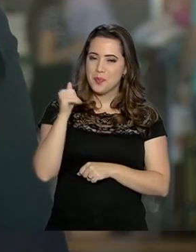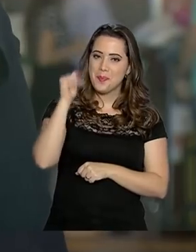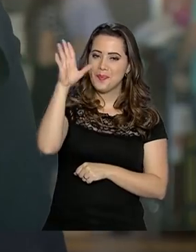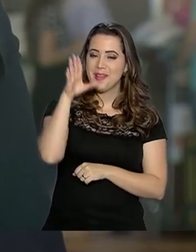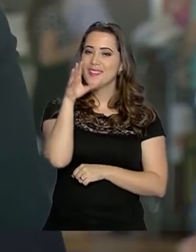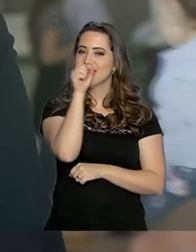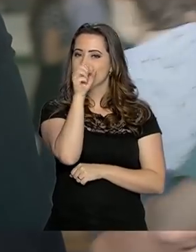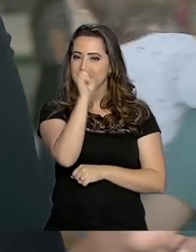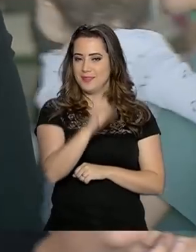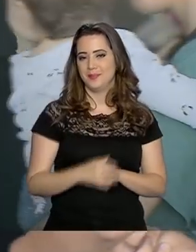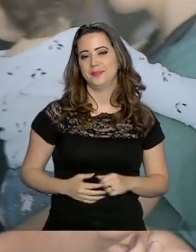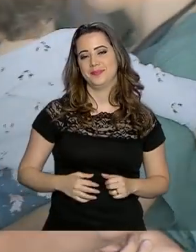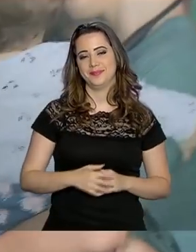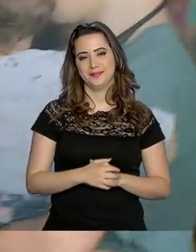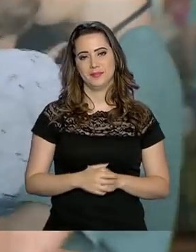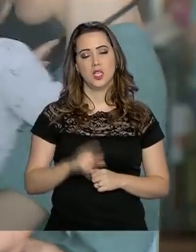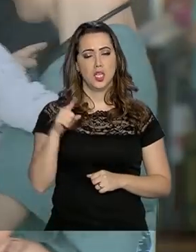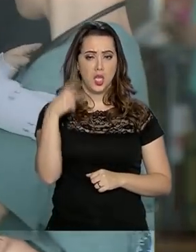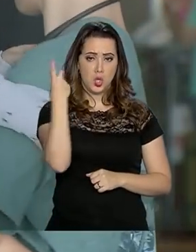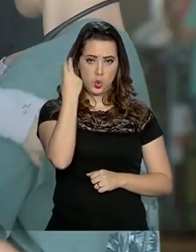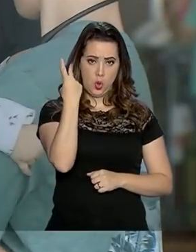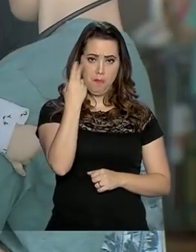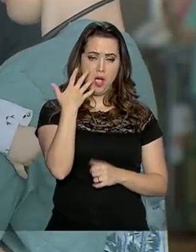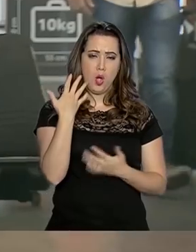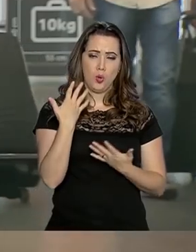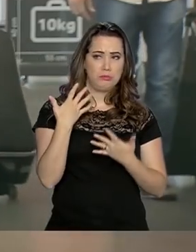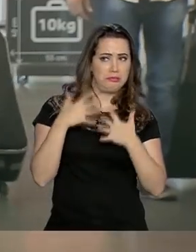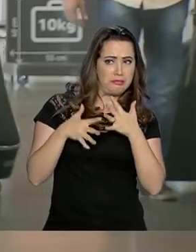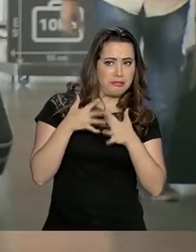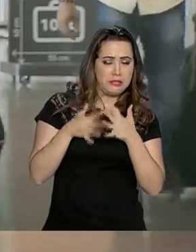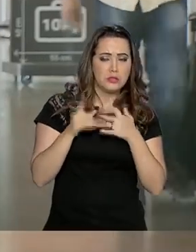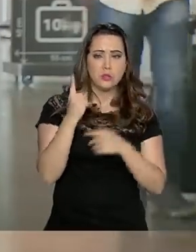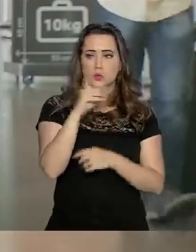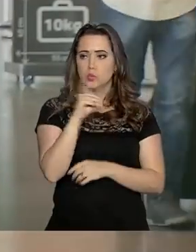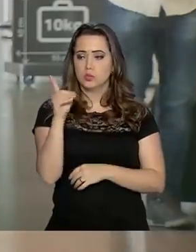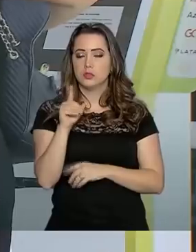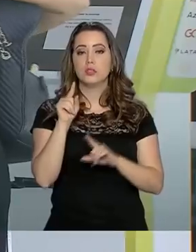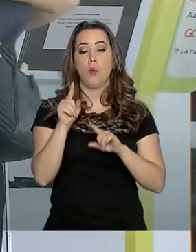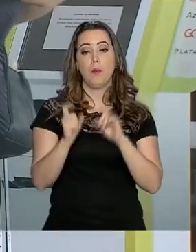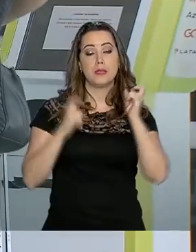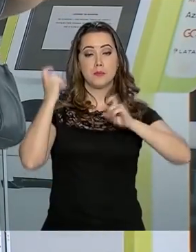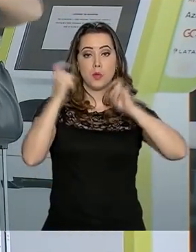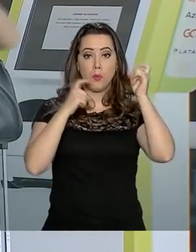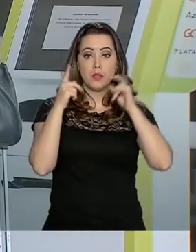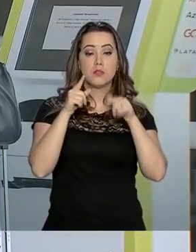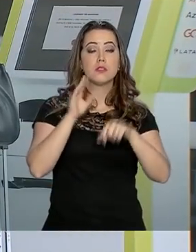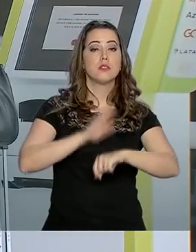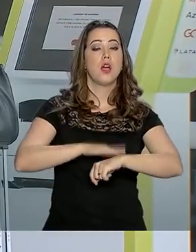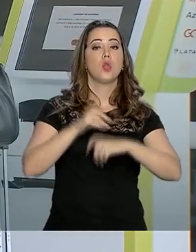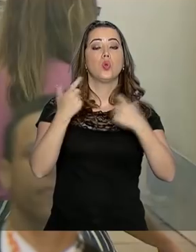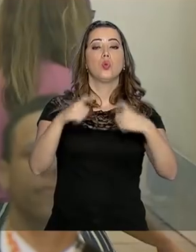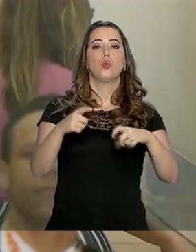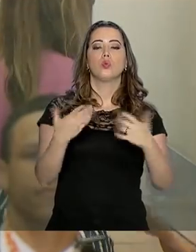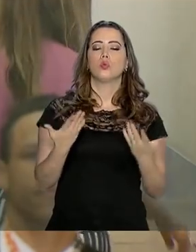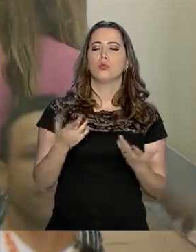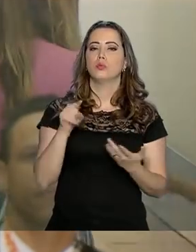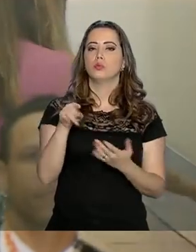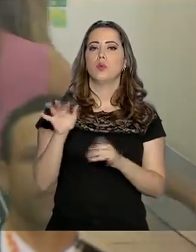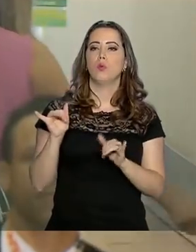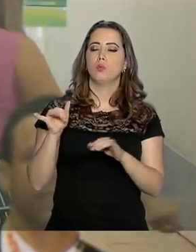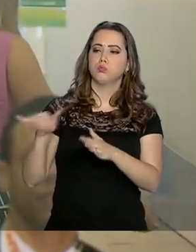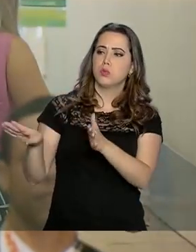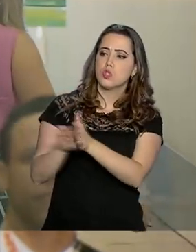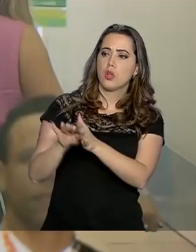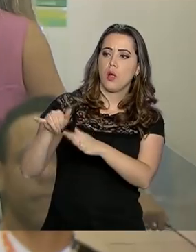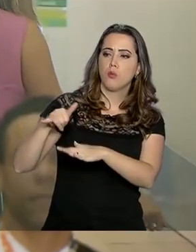E é natural se confundir neste primeiro dia. Então, uma das preocupações está nos aeroportos, porque não